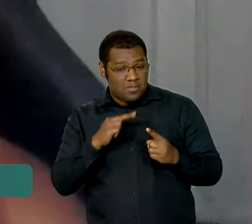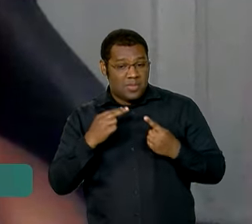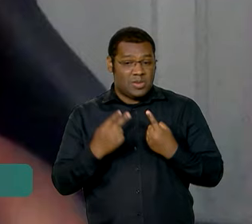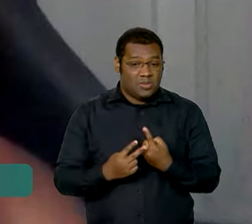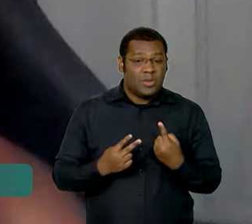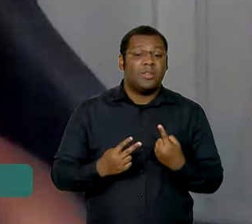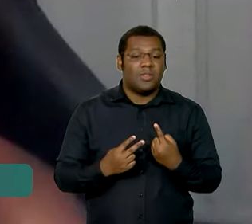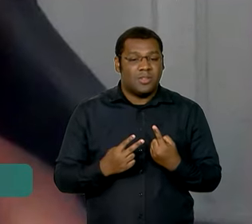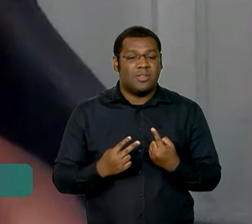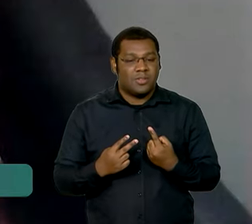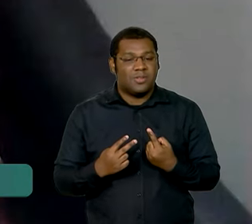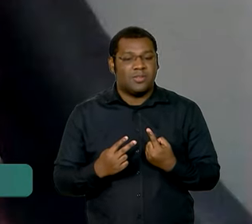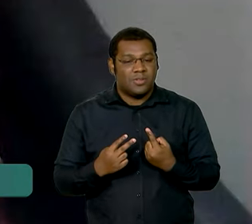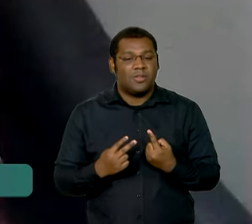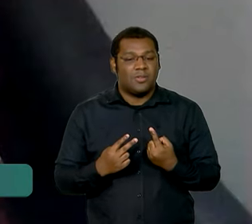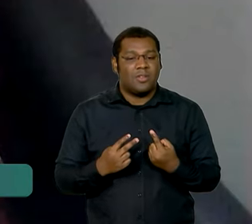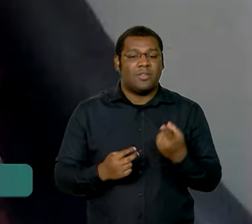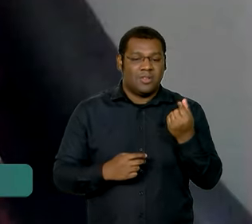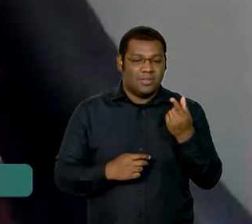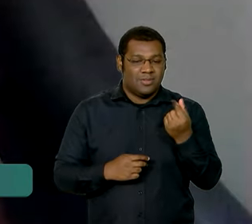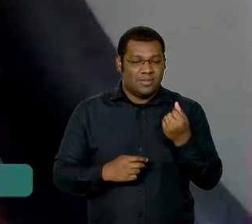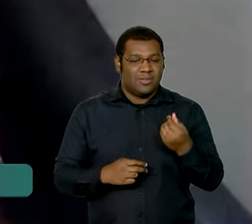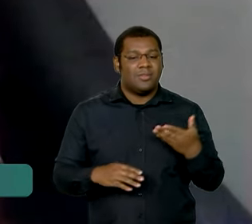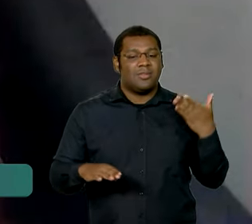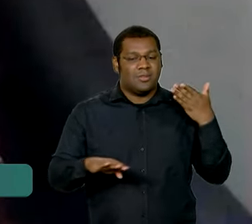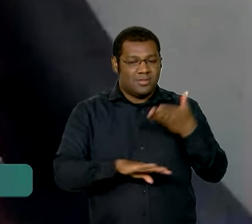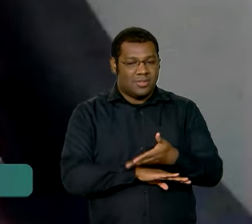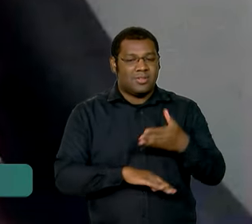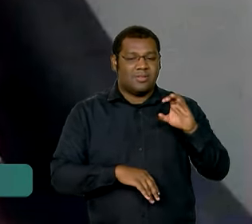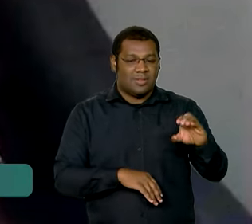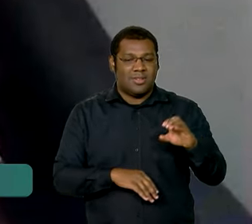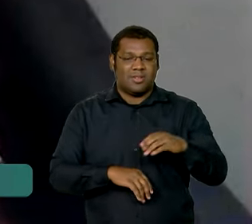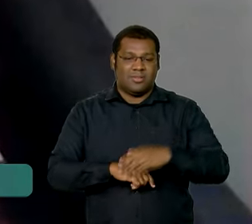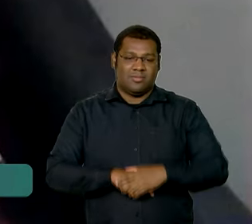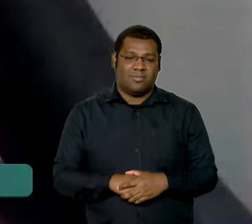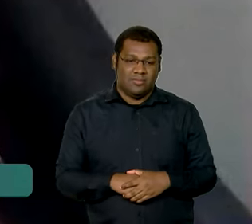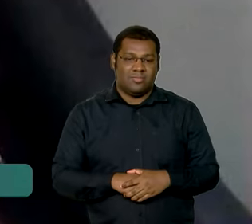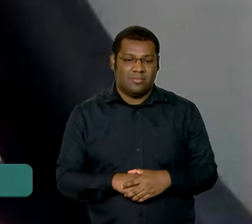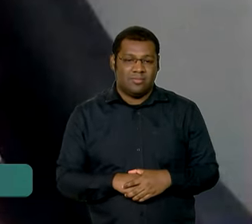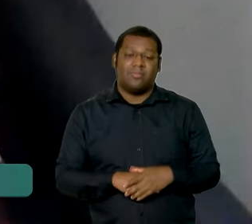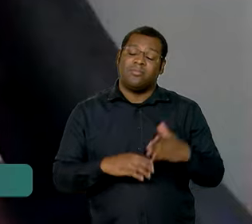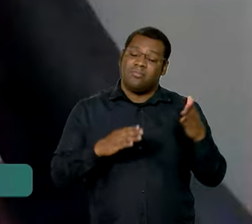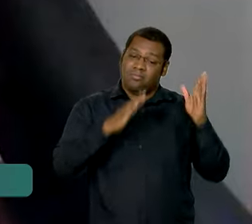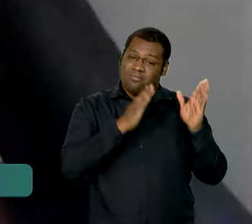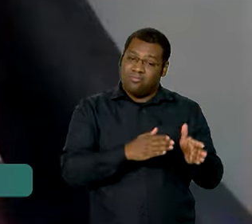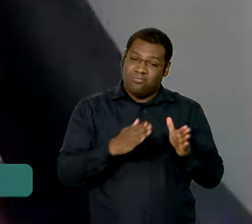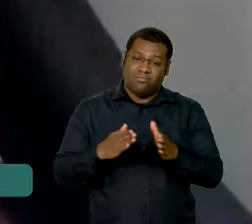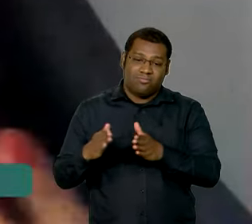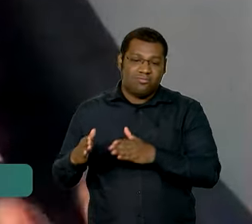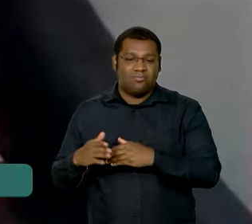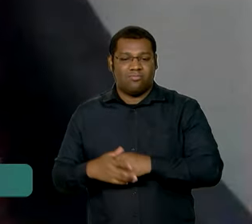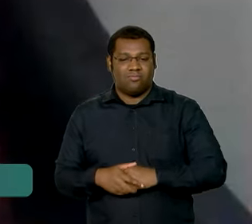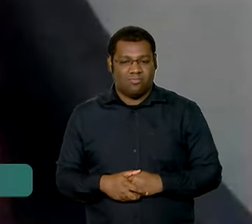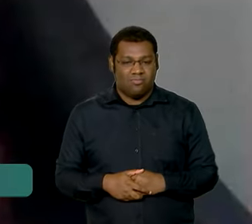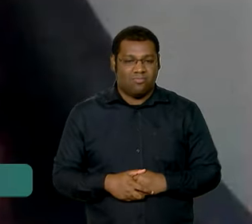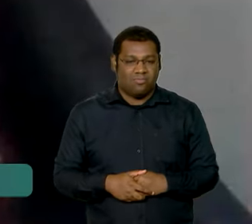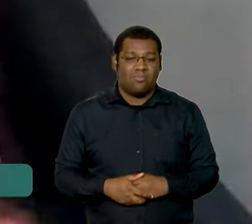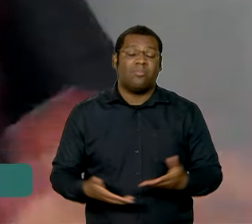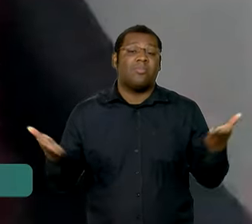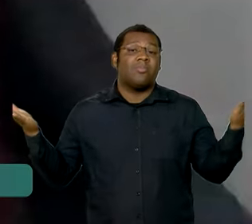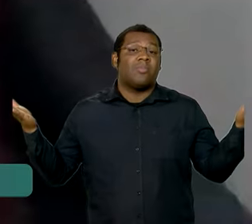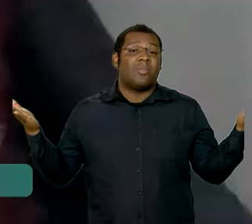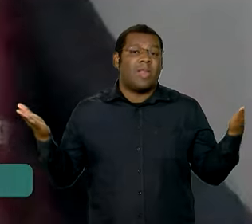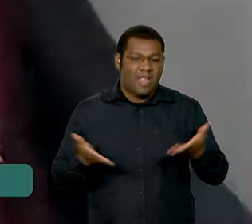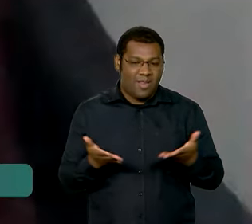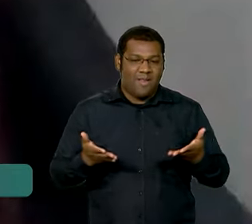para investimento. Tudo bem pensado e de forma organizada. Para ela, agora